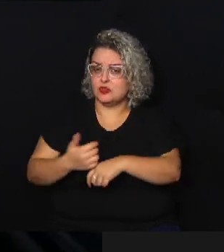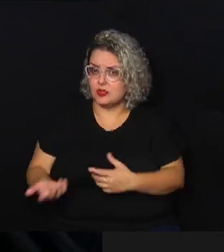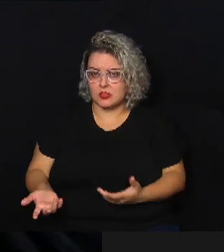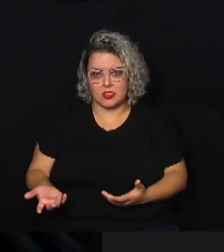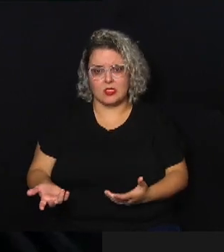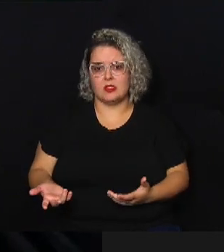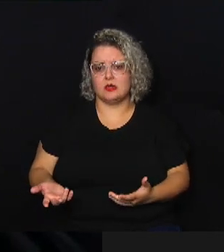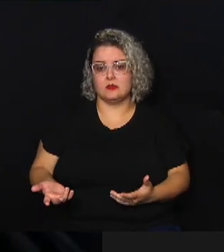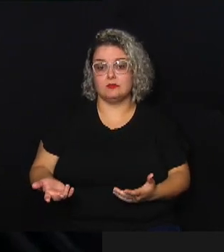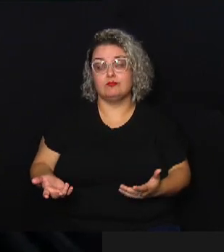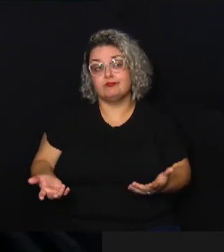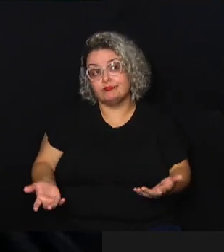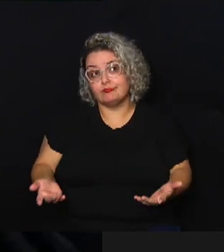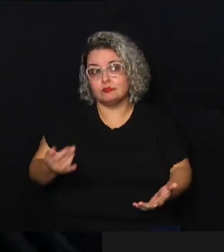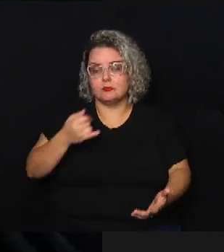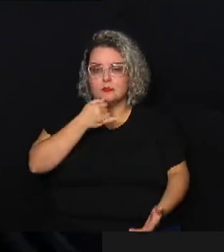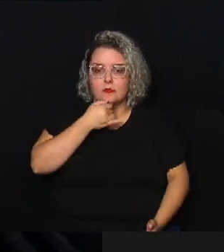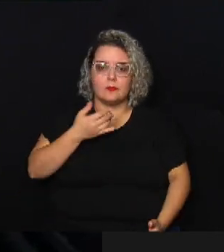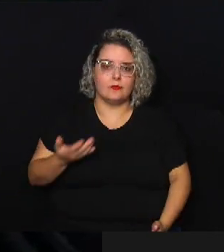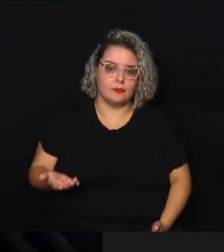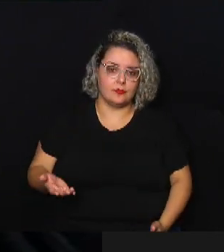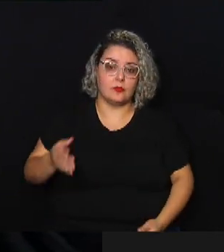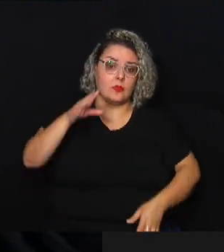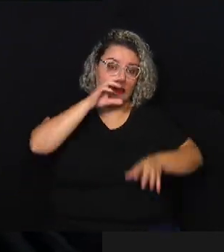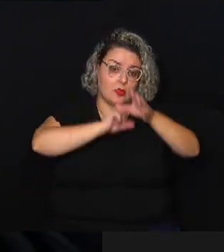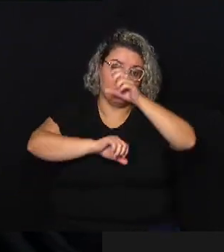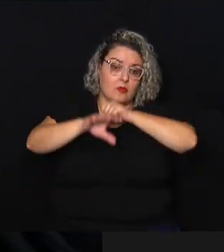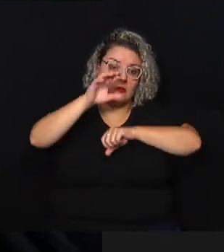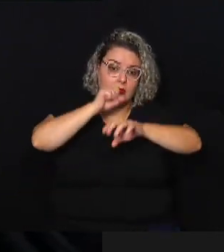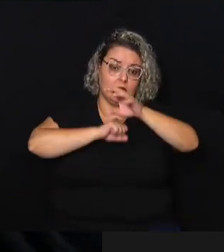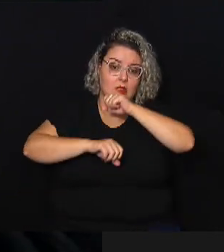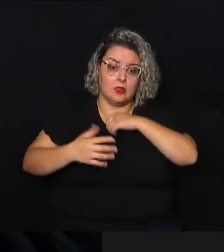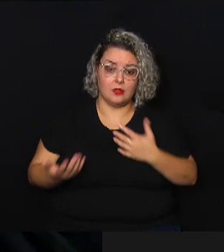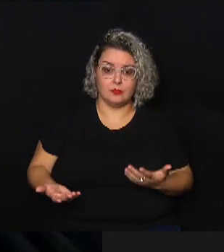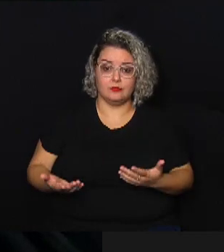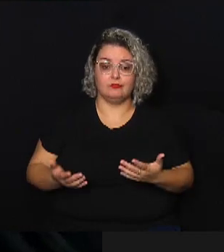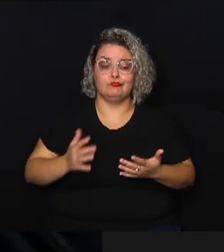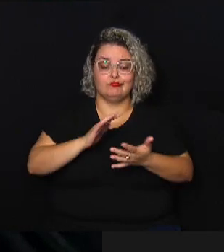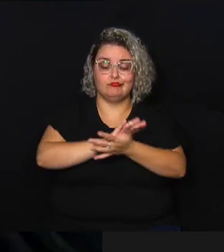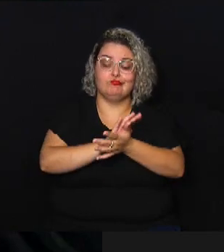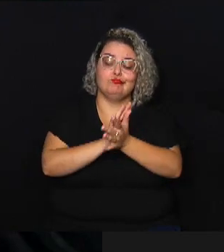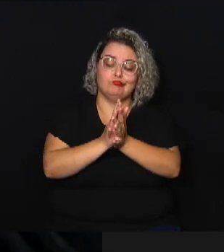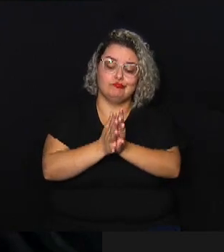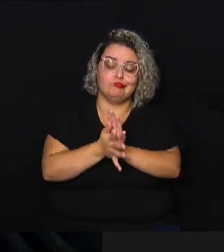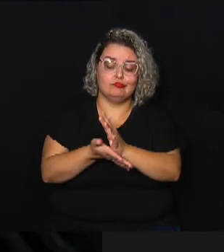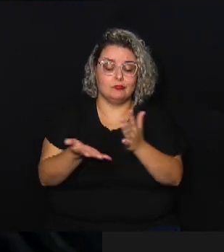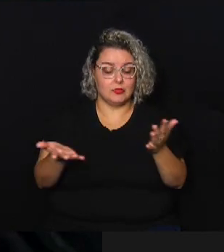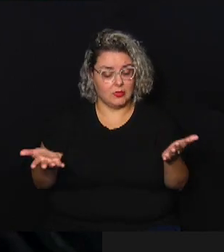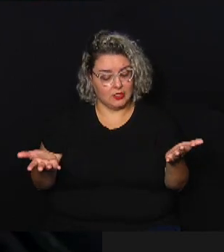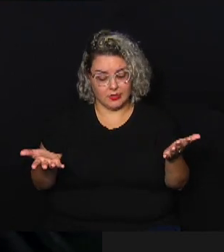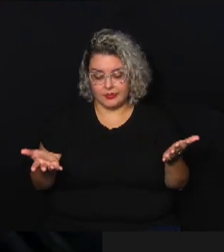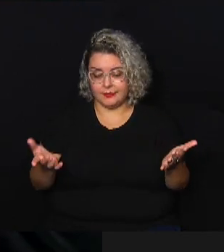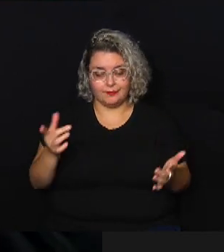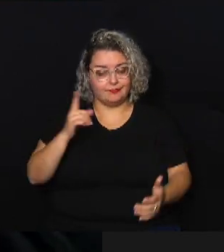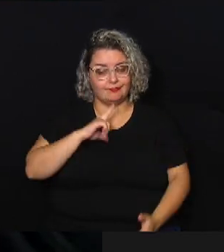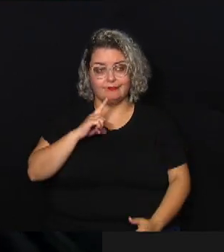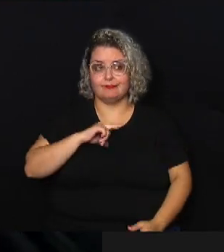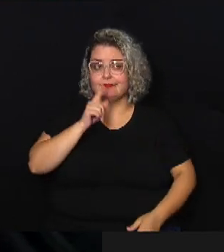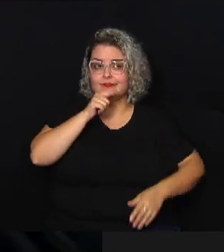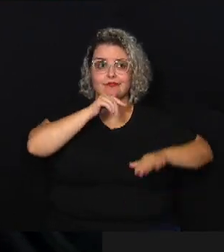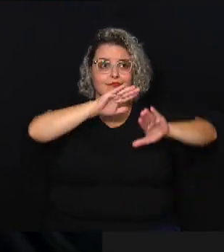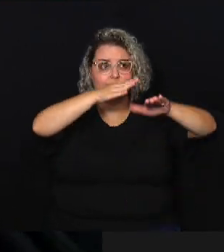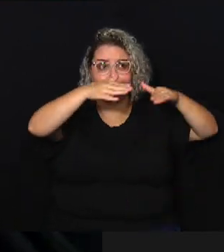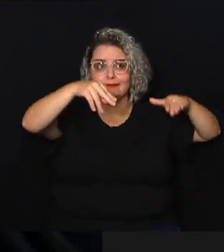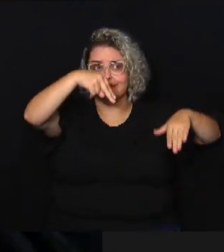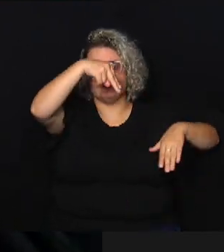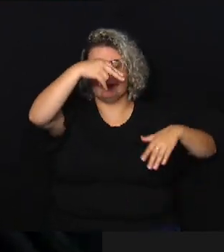infelizmente a gente vai aprendendo com a tragédia e essa tragédia que houve aqui no litoral que